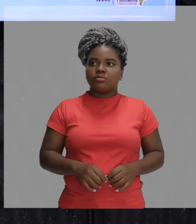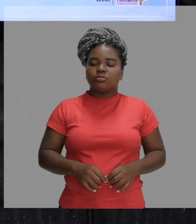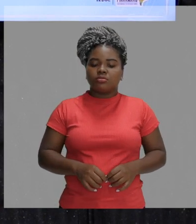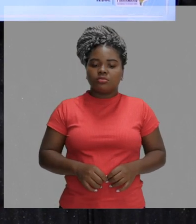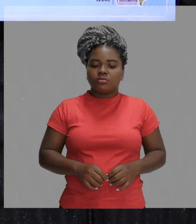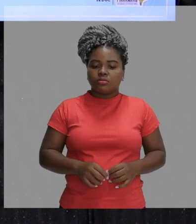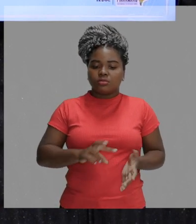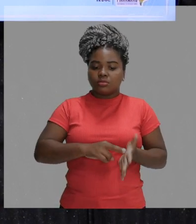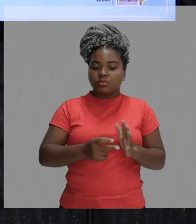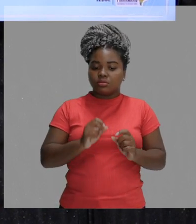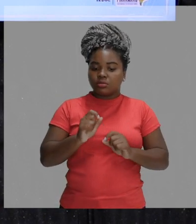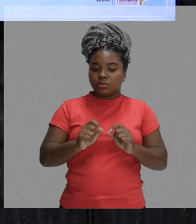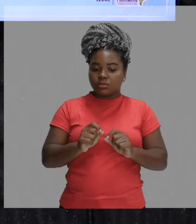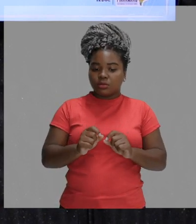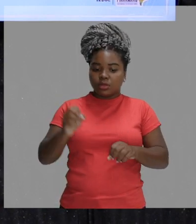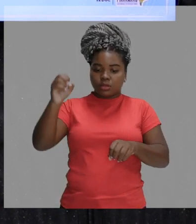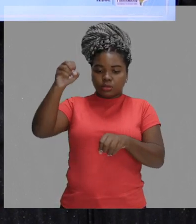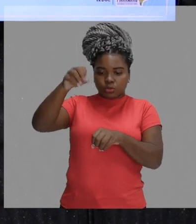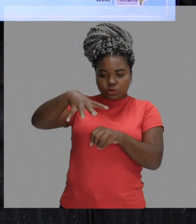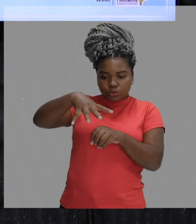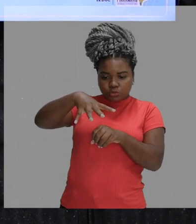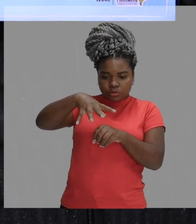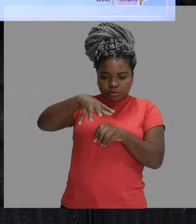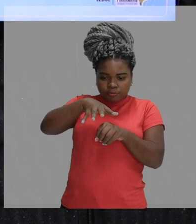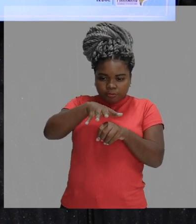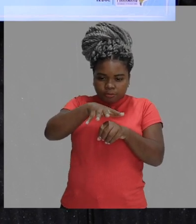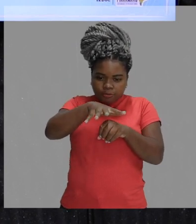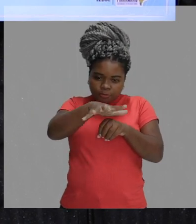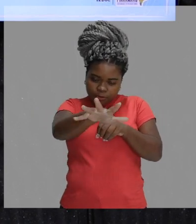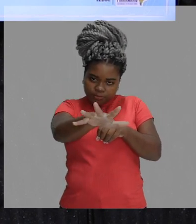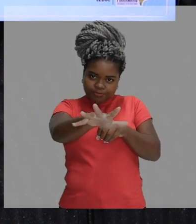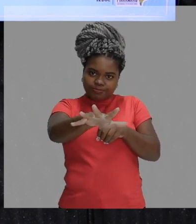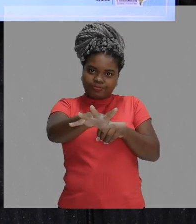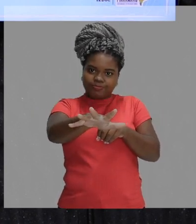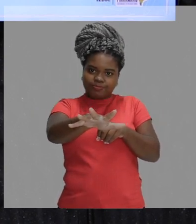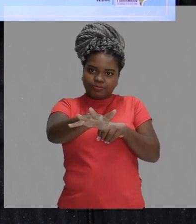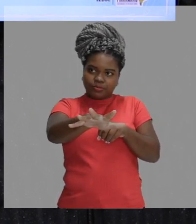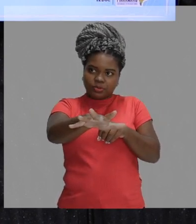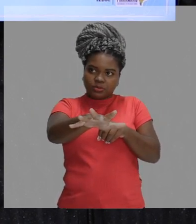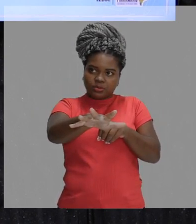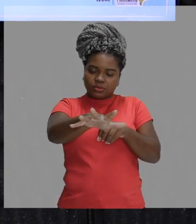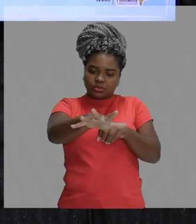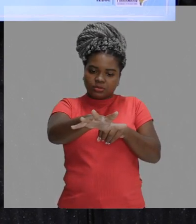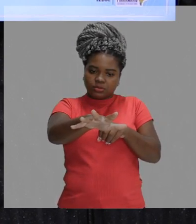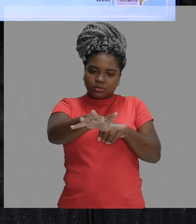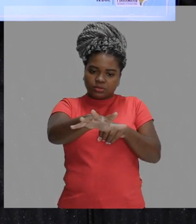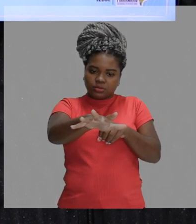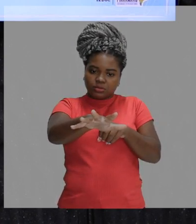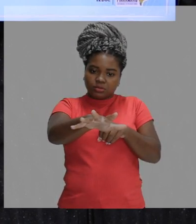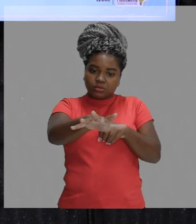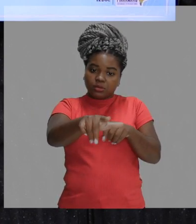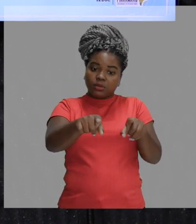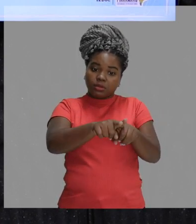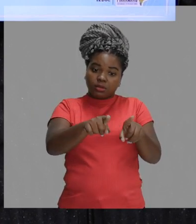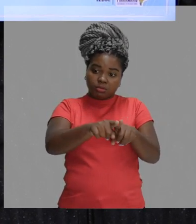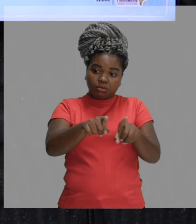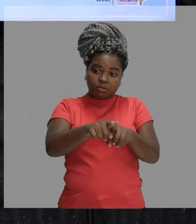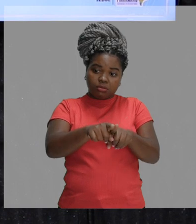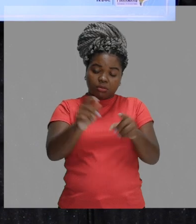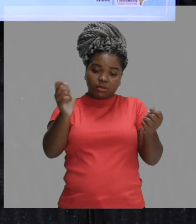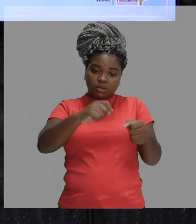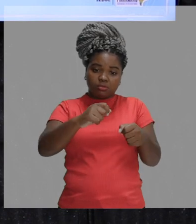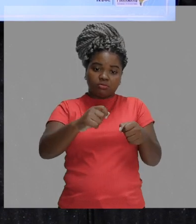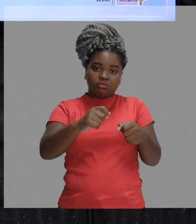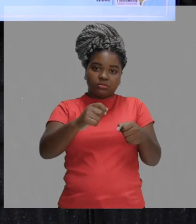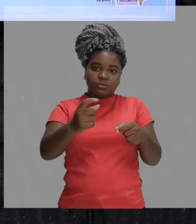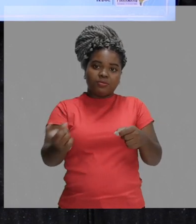Isso quer dizer que o caminho de ida, vamos assim dizer, o caminho de ida de um raio luminoso, ele também é o mesmo caminho de volta